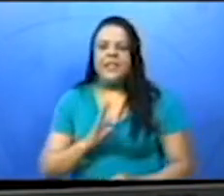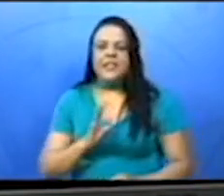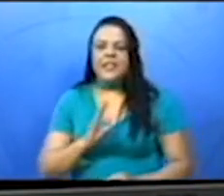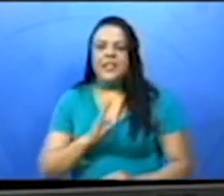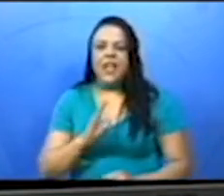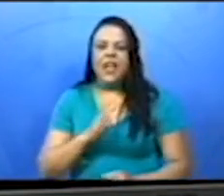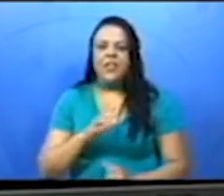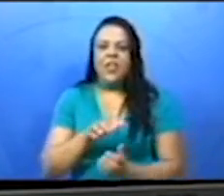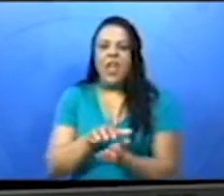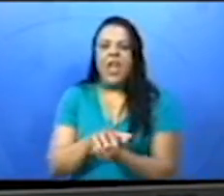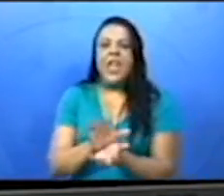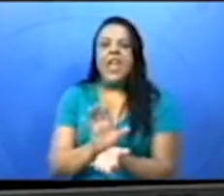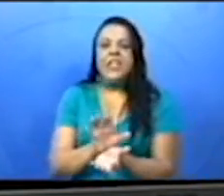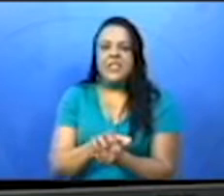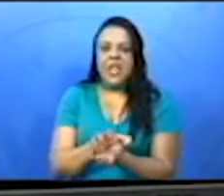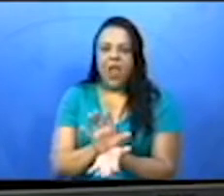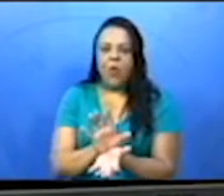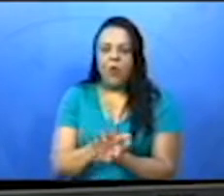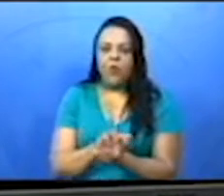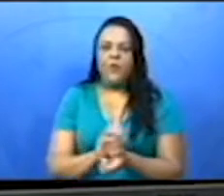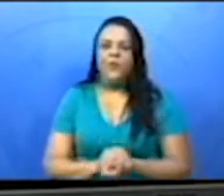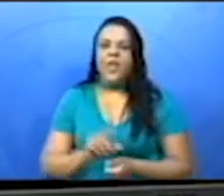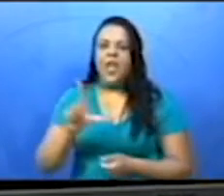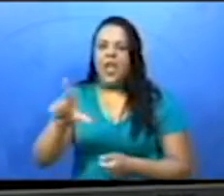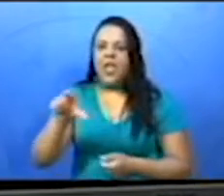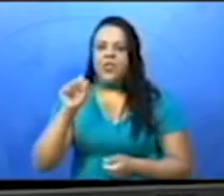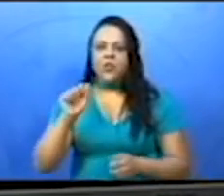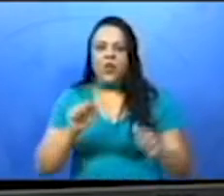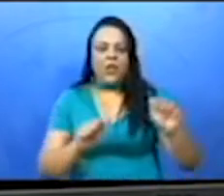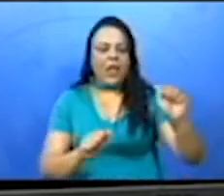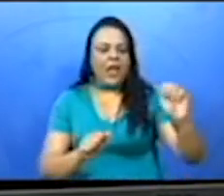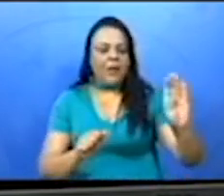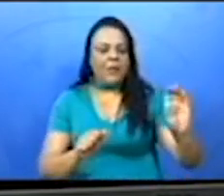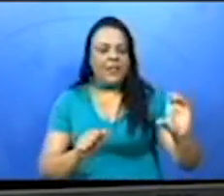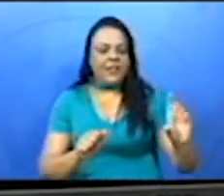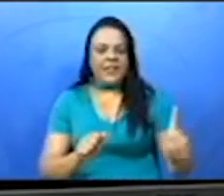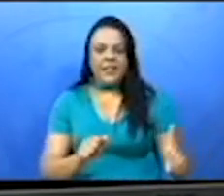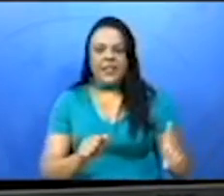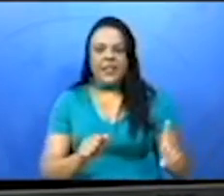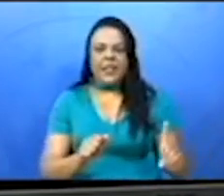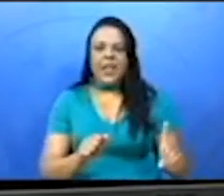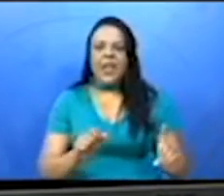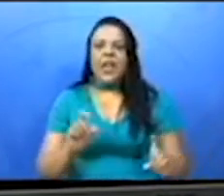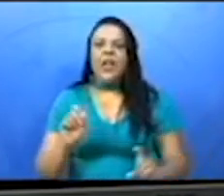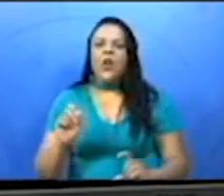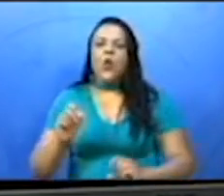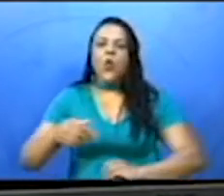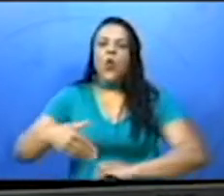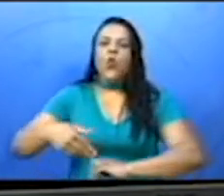Vamos assinalar a alternativa que contém o nome do polígono que está traçado...